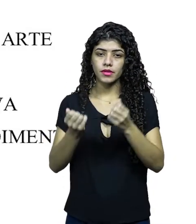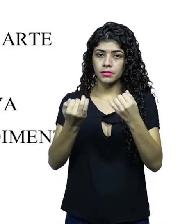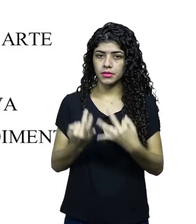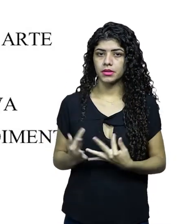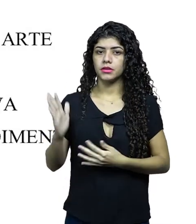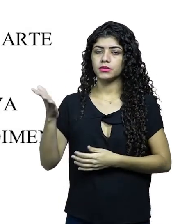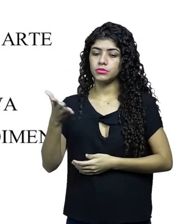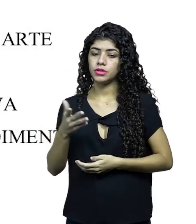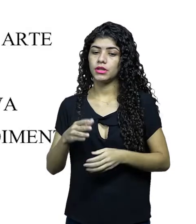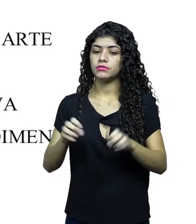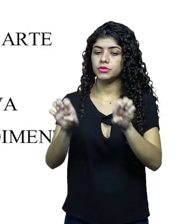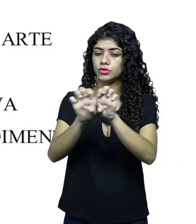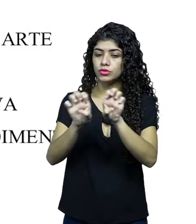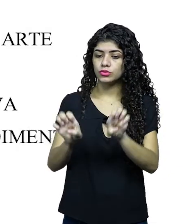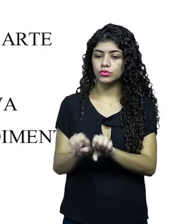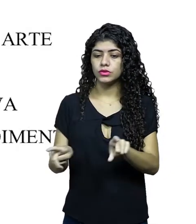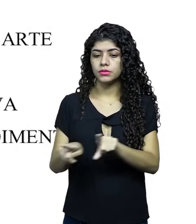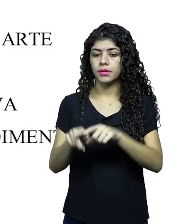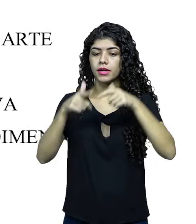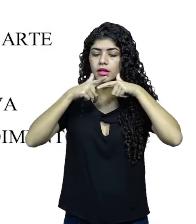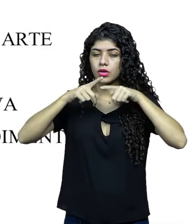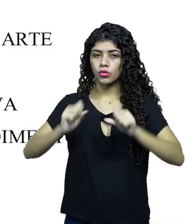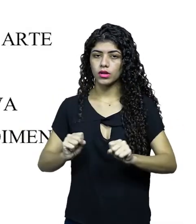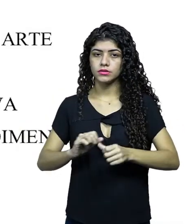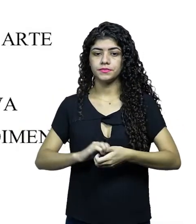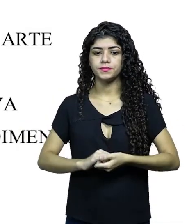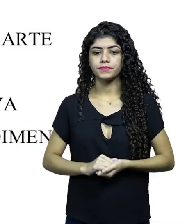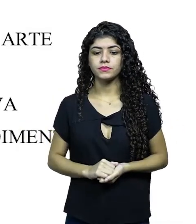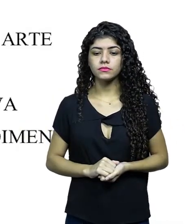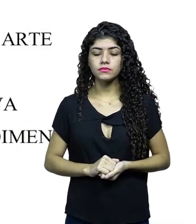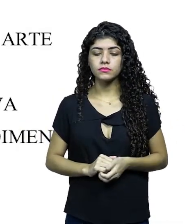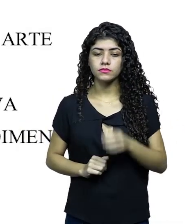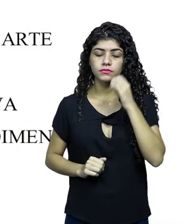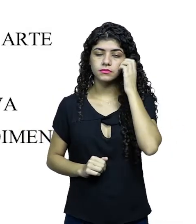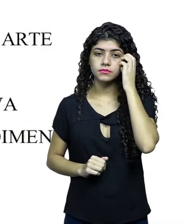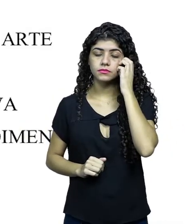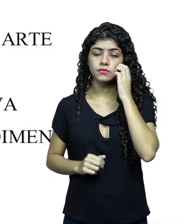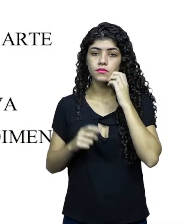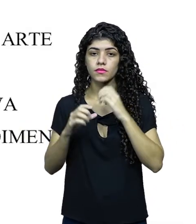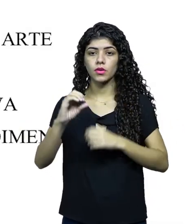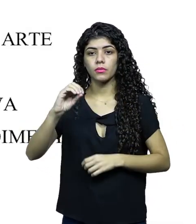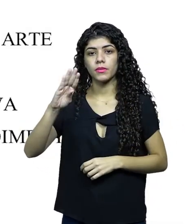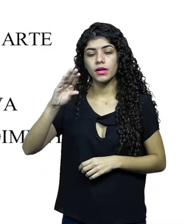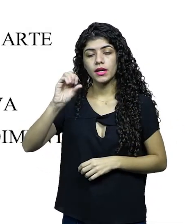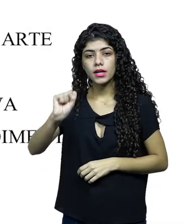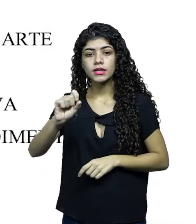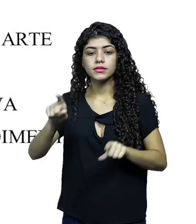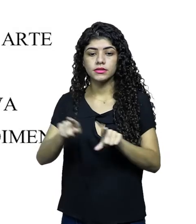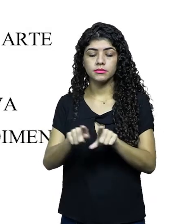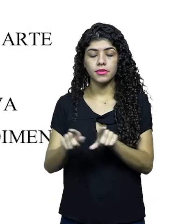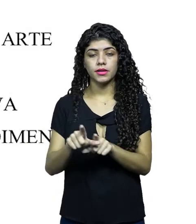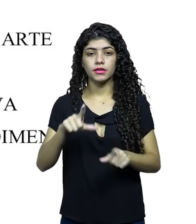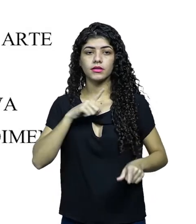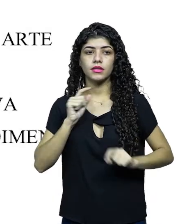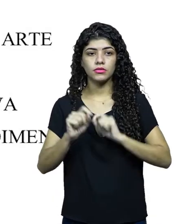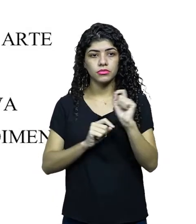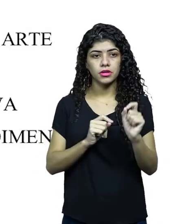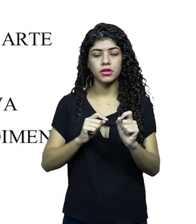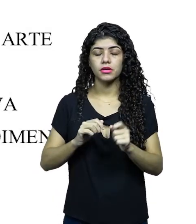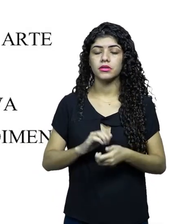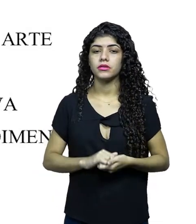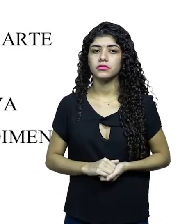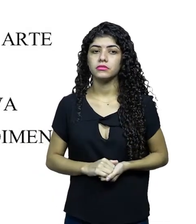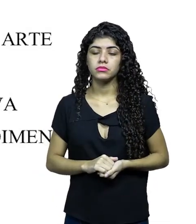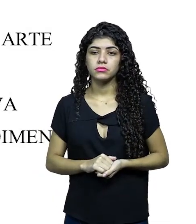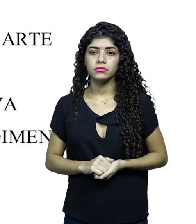E a gente já falou de estrutura narrativa, linguagem, procedimentos narrativos e roteiro. Observando para o roteiro essa mesma